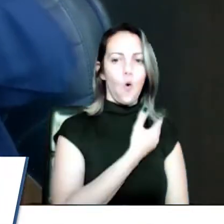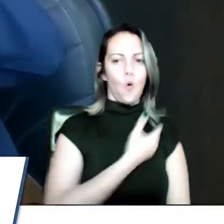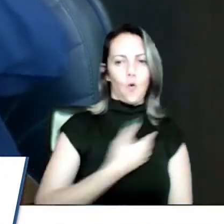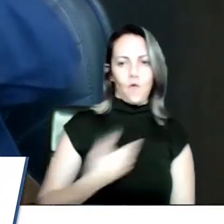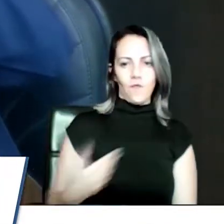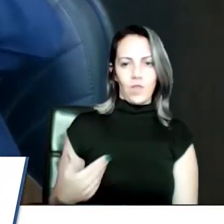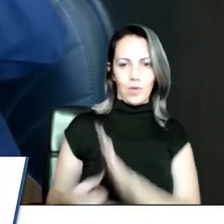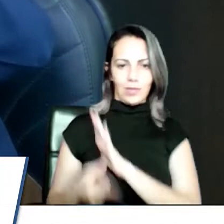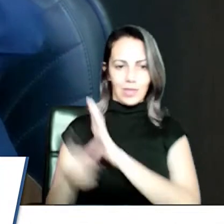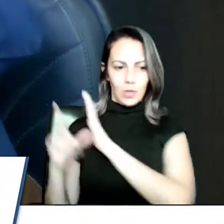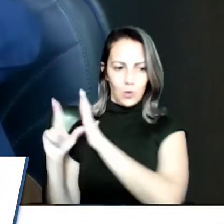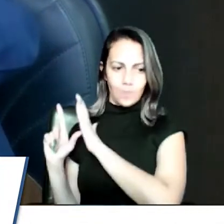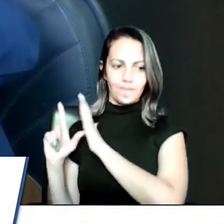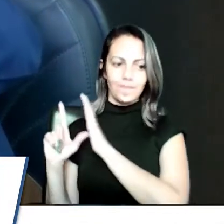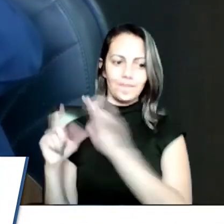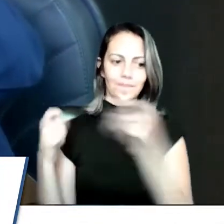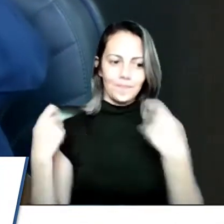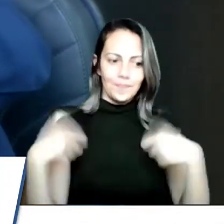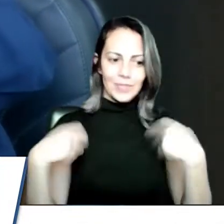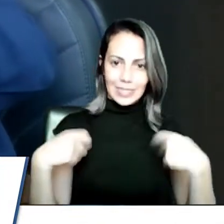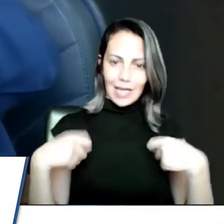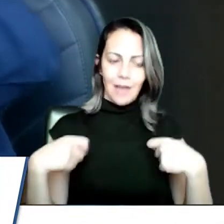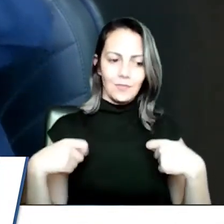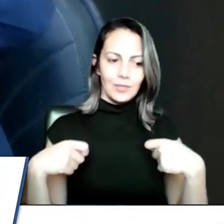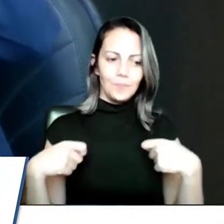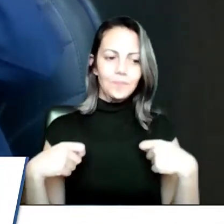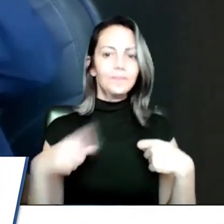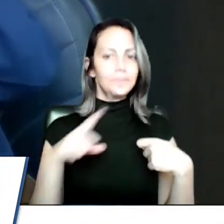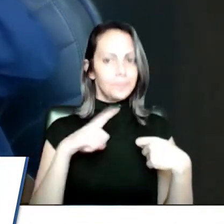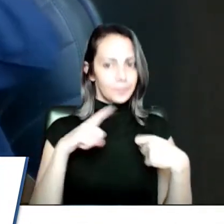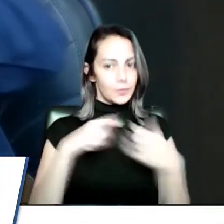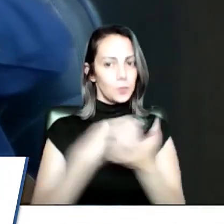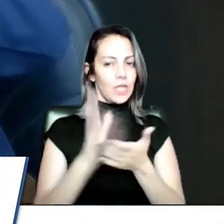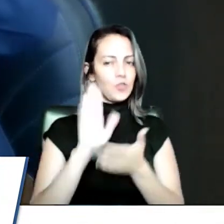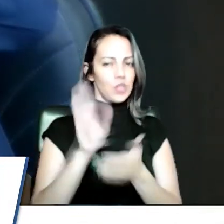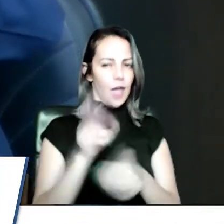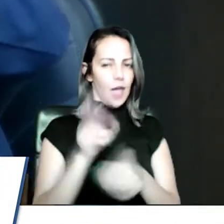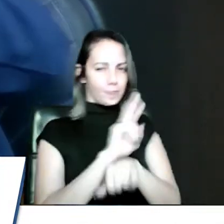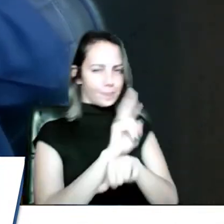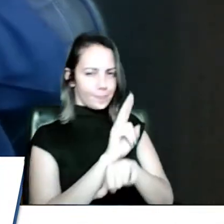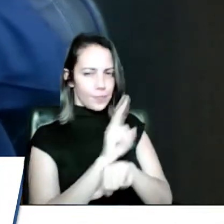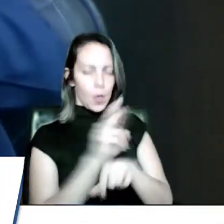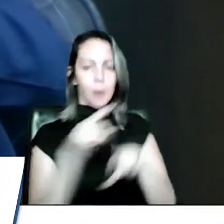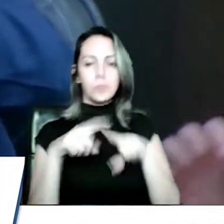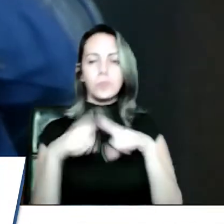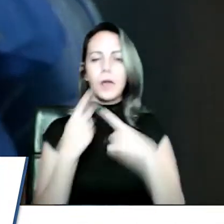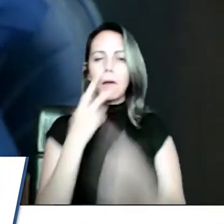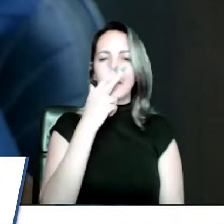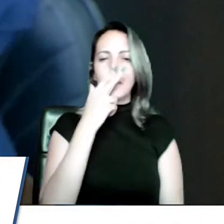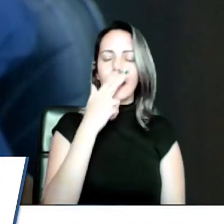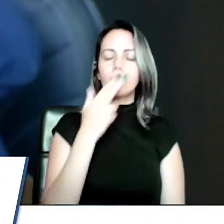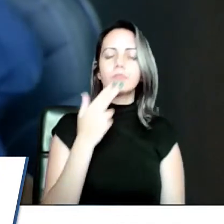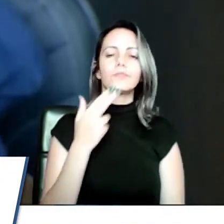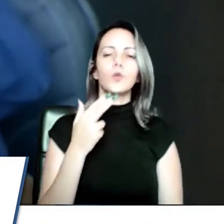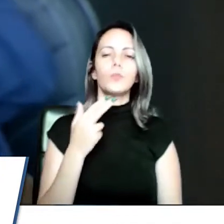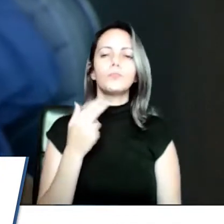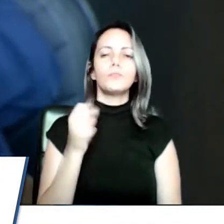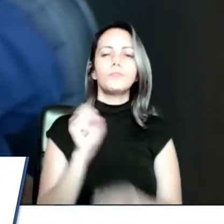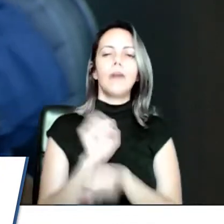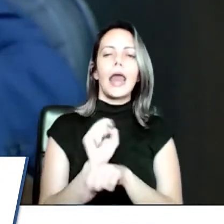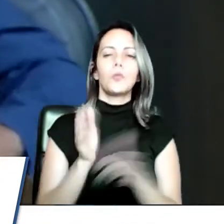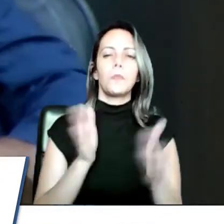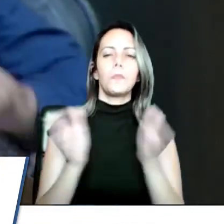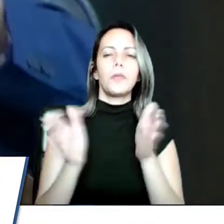deveria já iniciar uma fiscalização, mas aí deixou o stand-by parado. Aí vem a administração